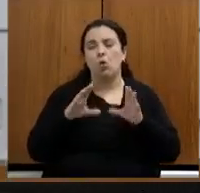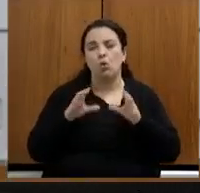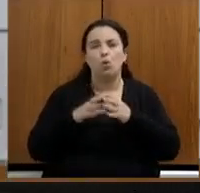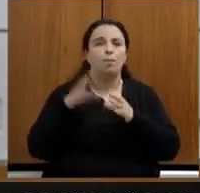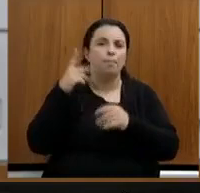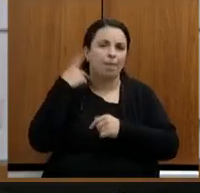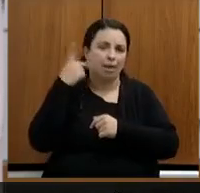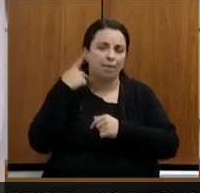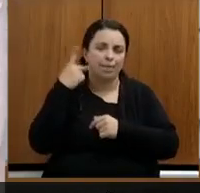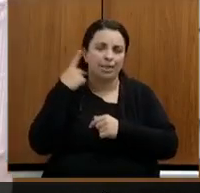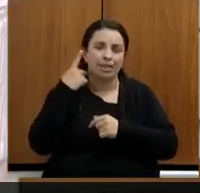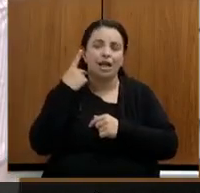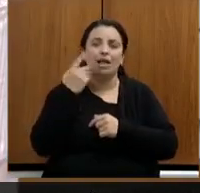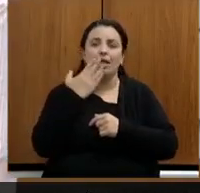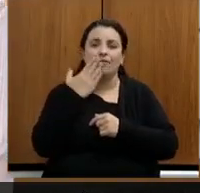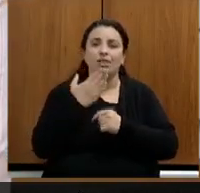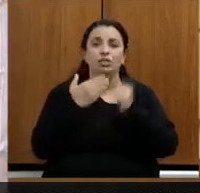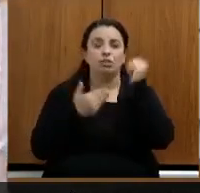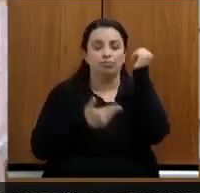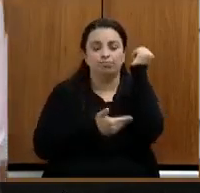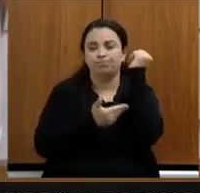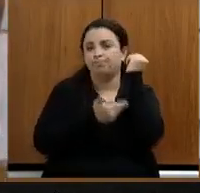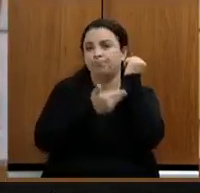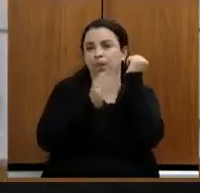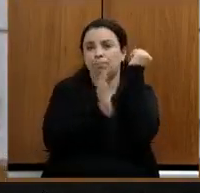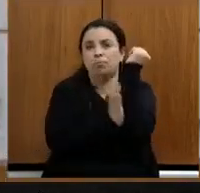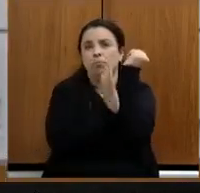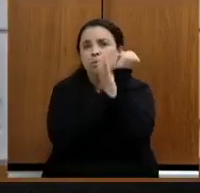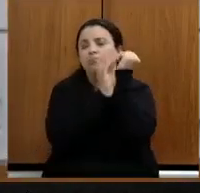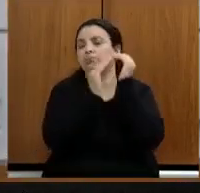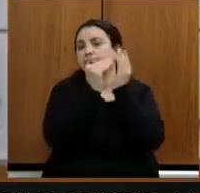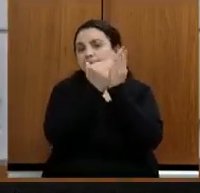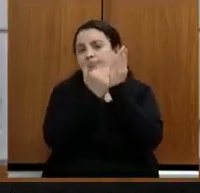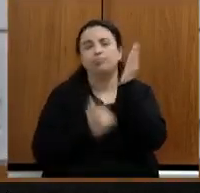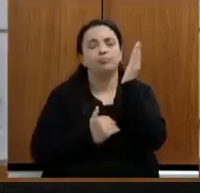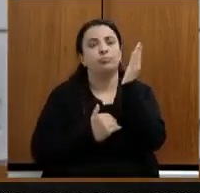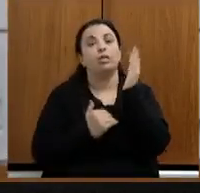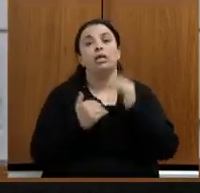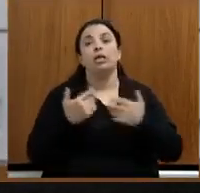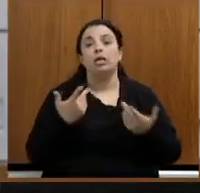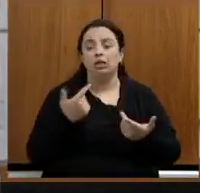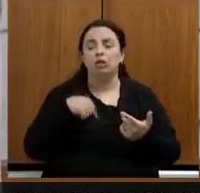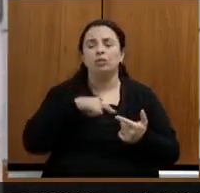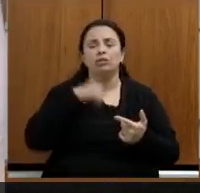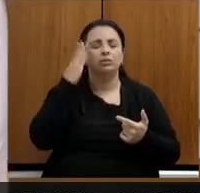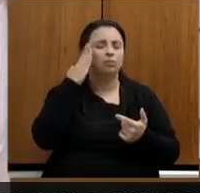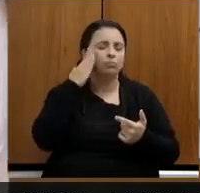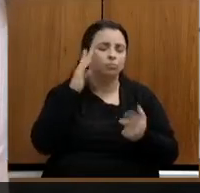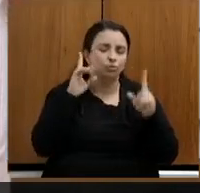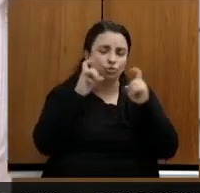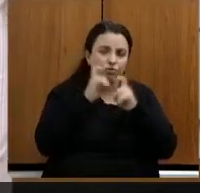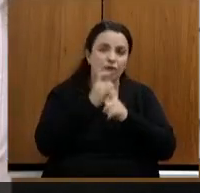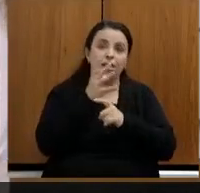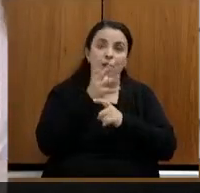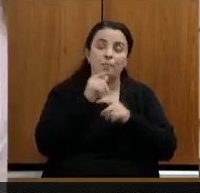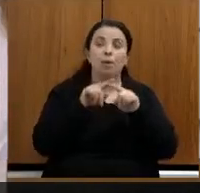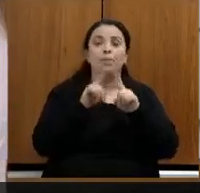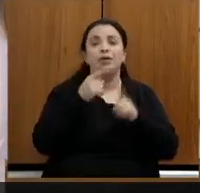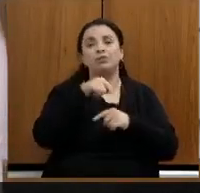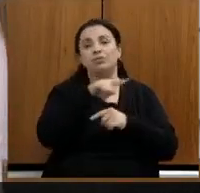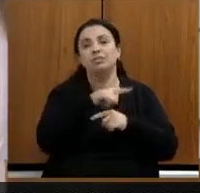a forma como vem melhorando o atendimento a gente sabe que é difícil que demora mas vocês servidores são de parabéns também